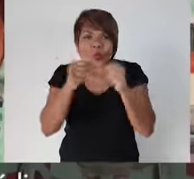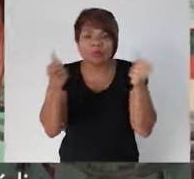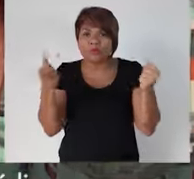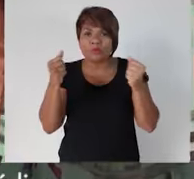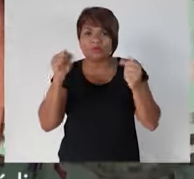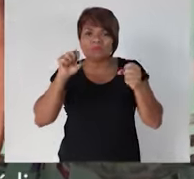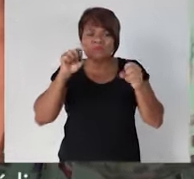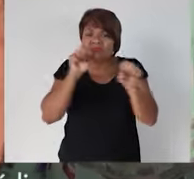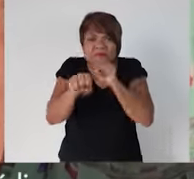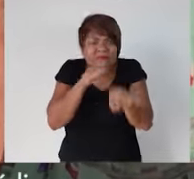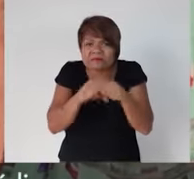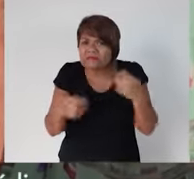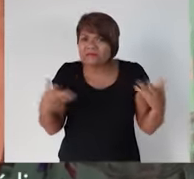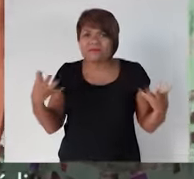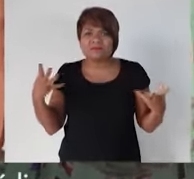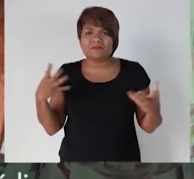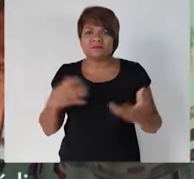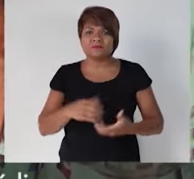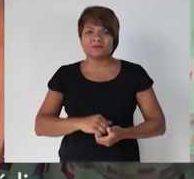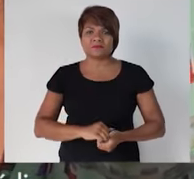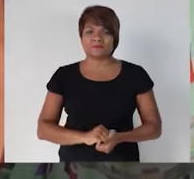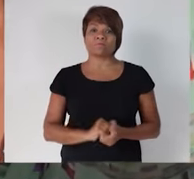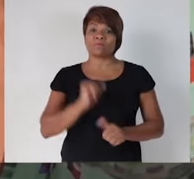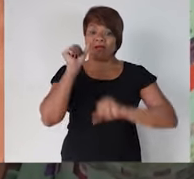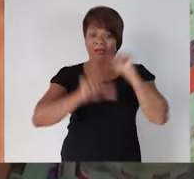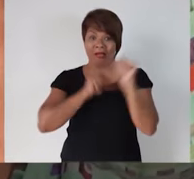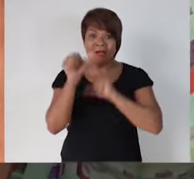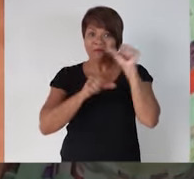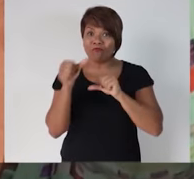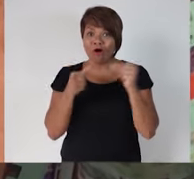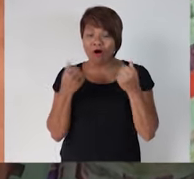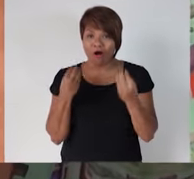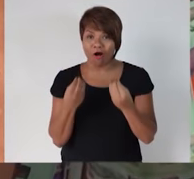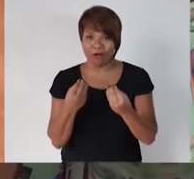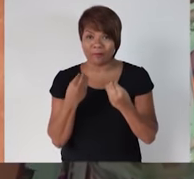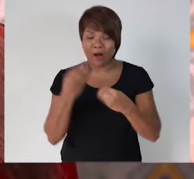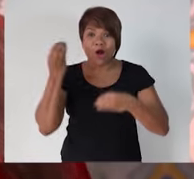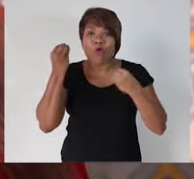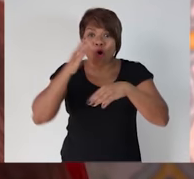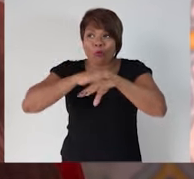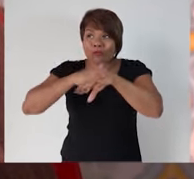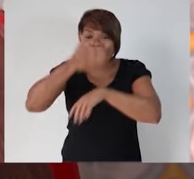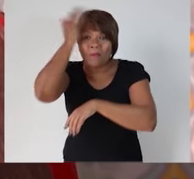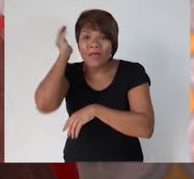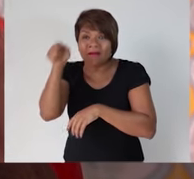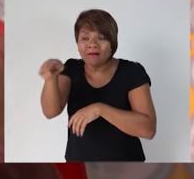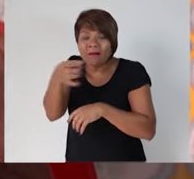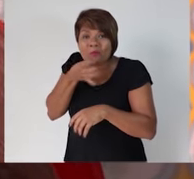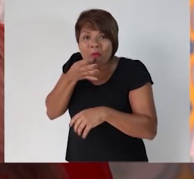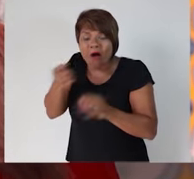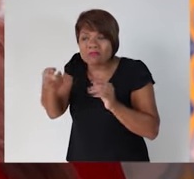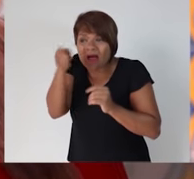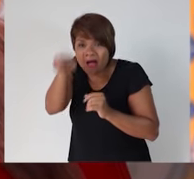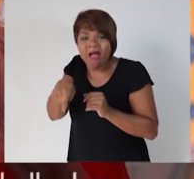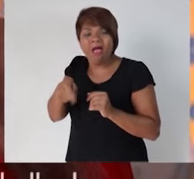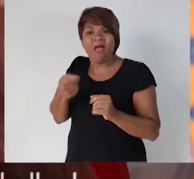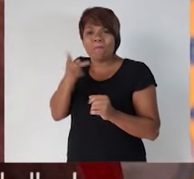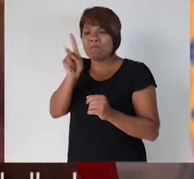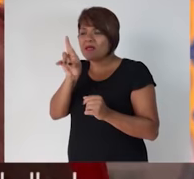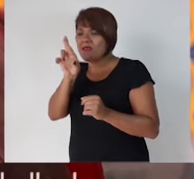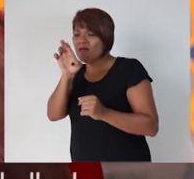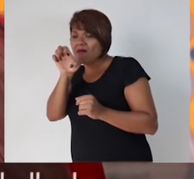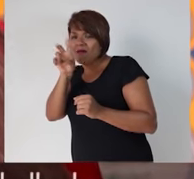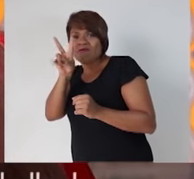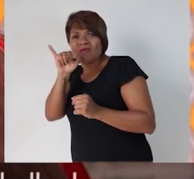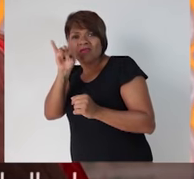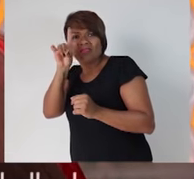A reforma da Previdência de Temer é uma tragédia. Penaliza o povo e retira direitos. Um governo ilegítimo não respeita a lei. Esse